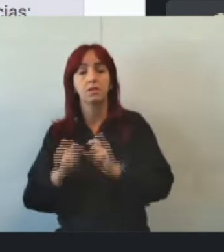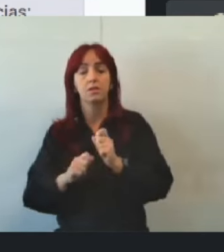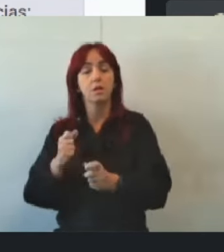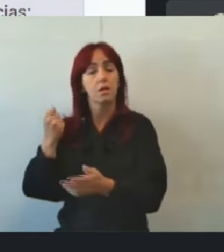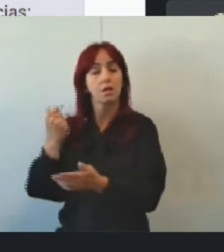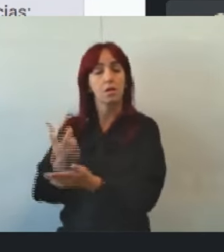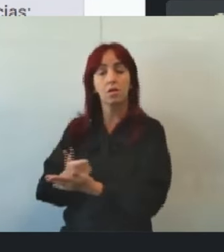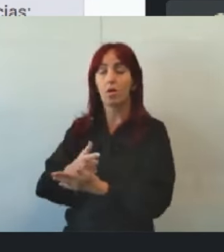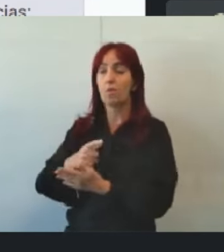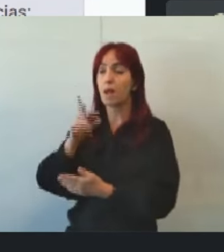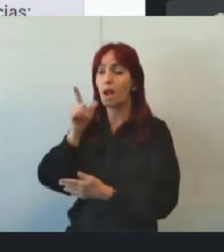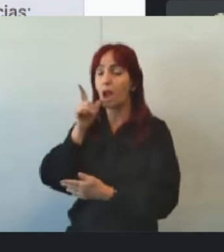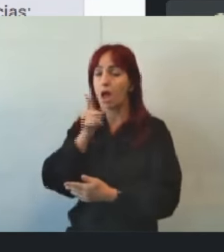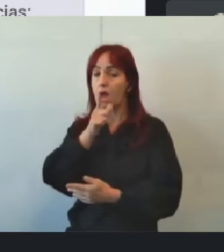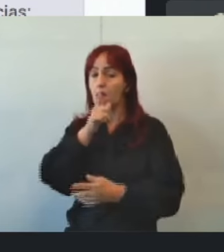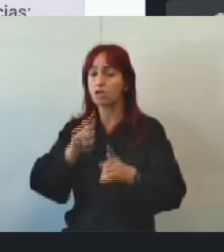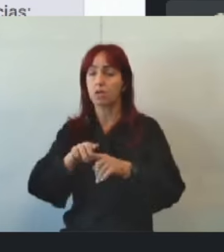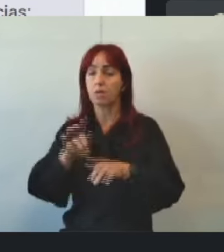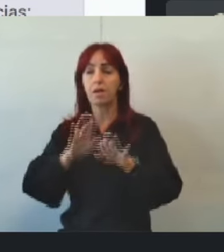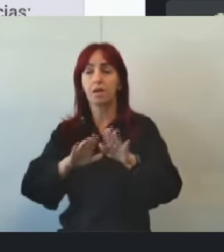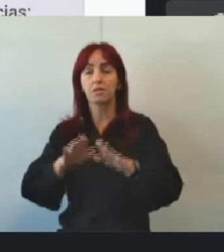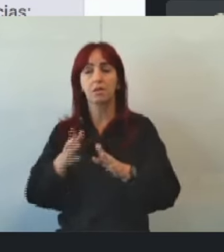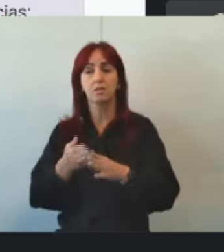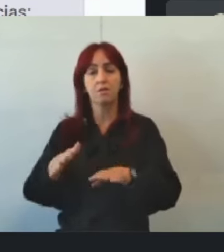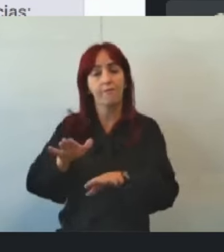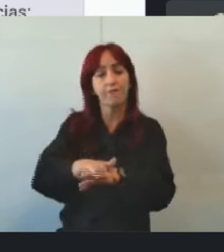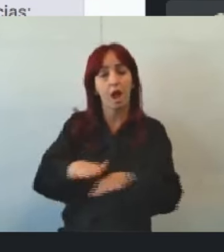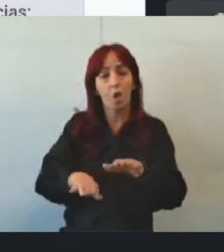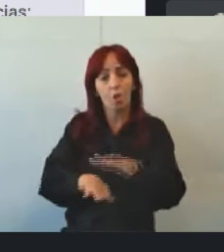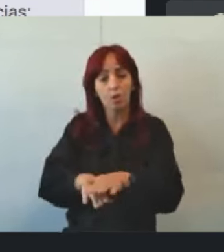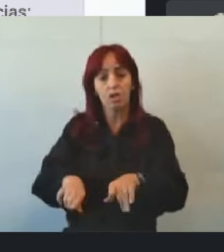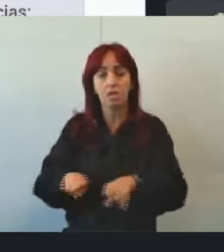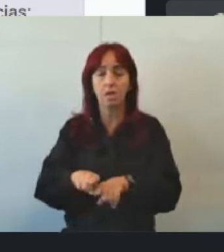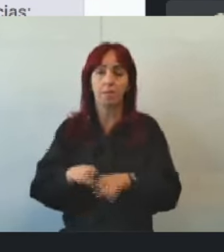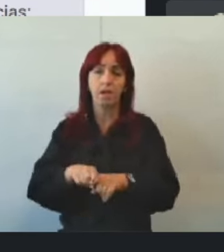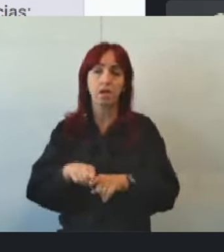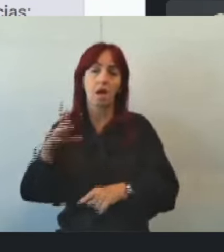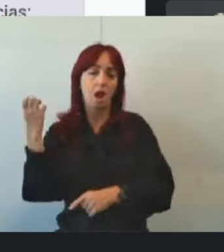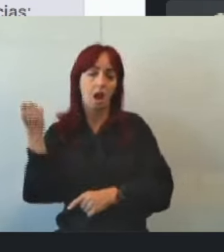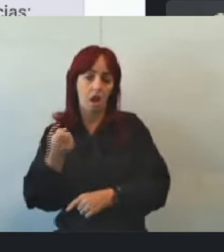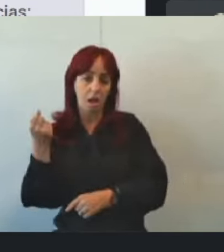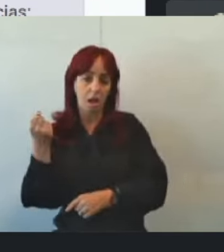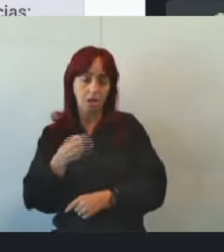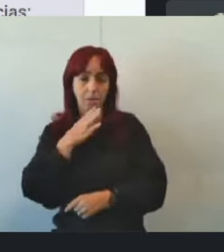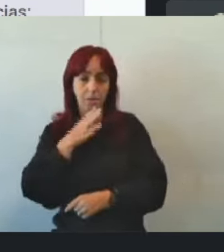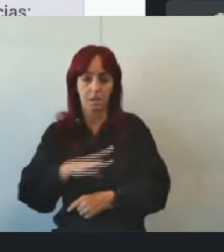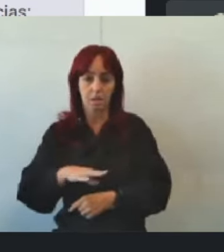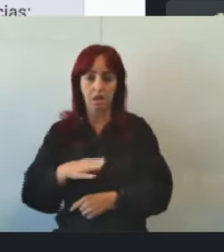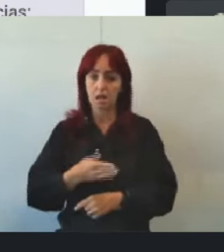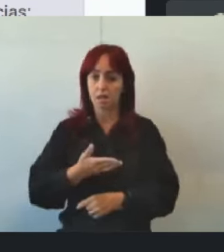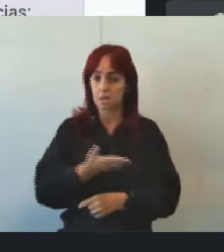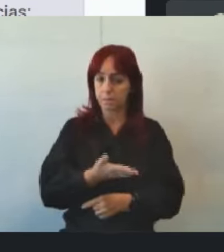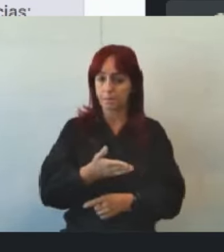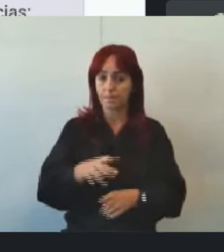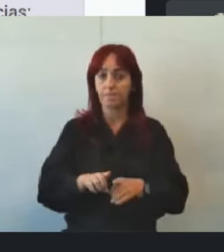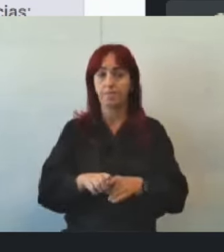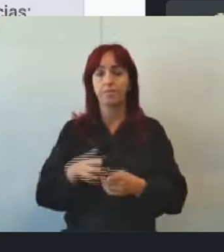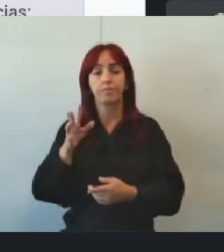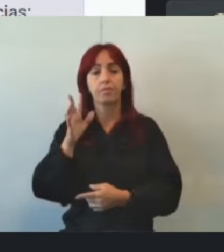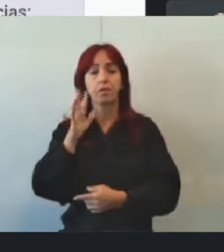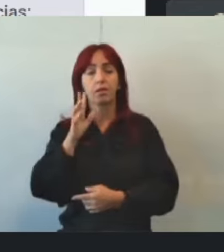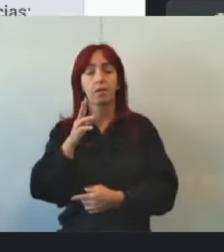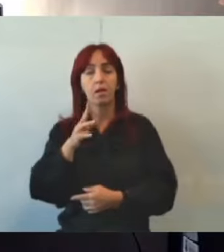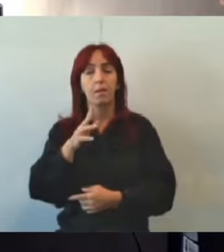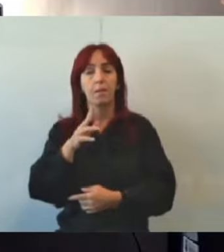lanche, às vezes, uma fralda, às vezes, um leite para a criança tomar. Então, gente também notou essa omissão por parte da